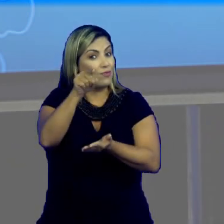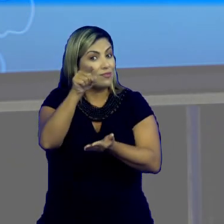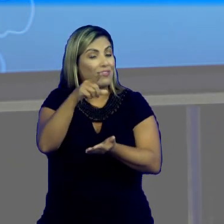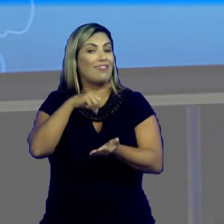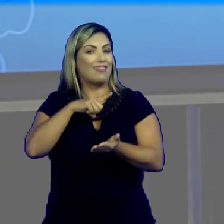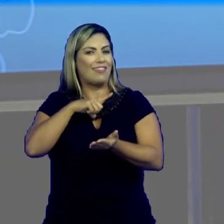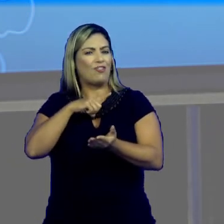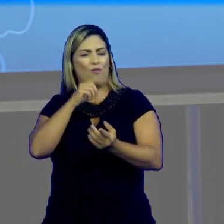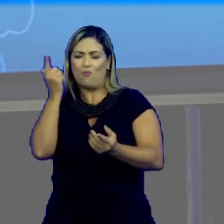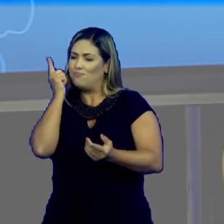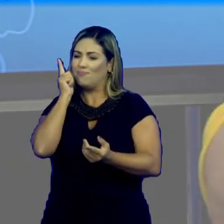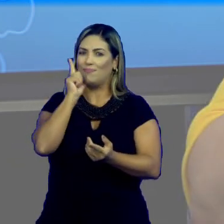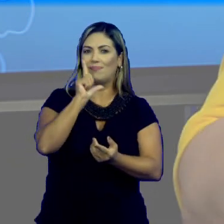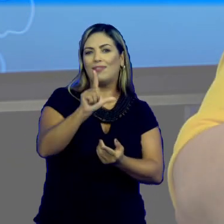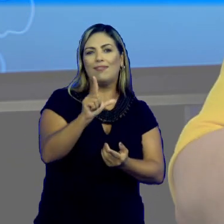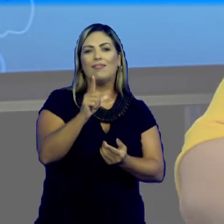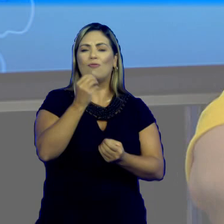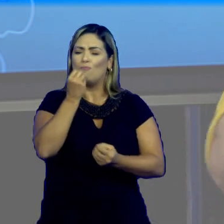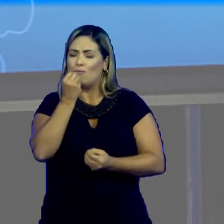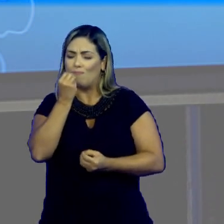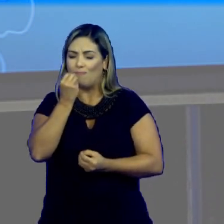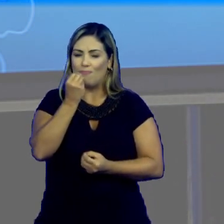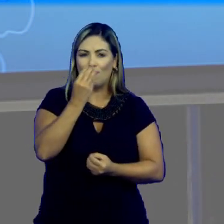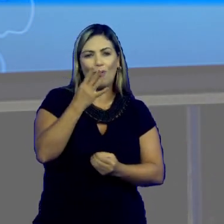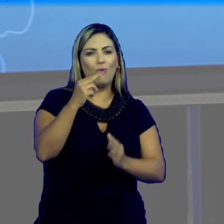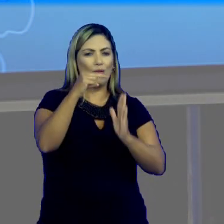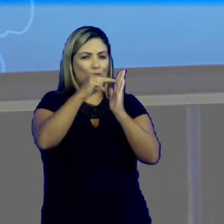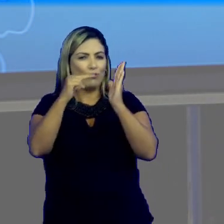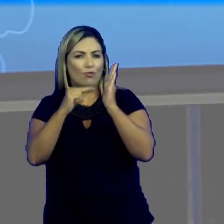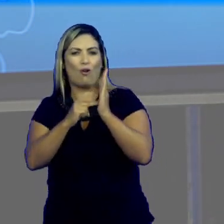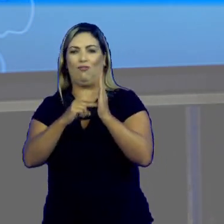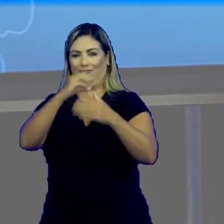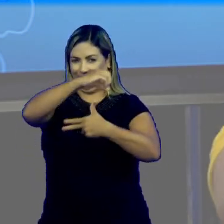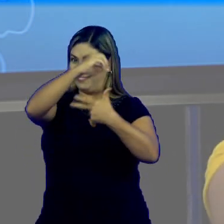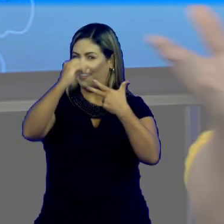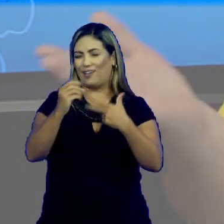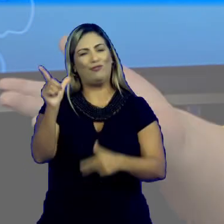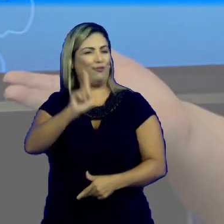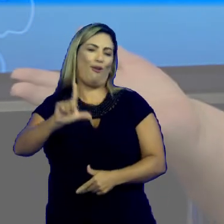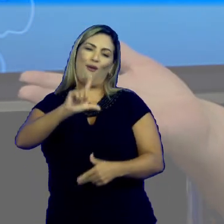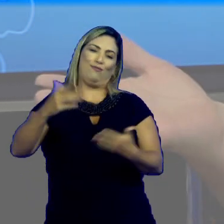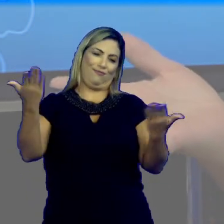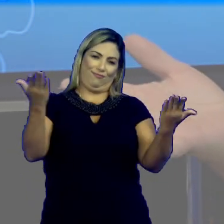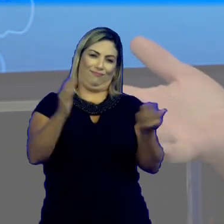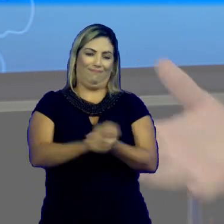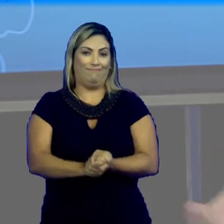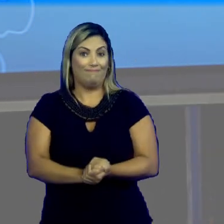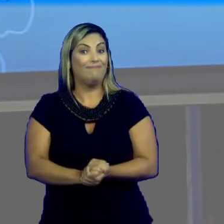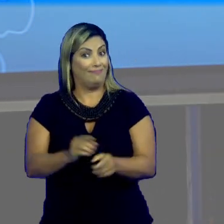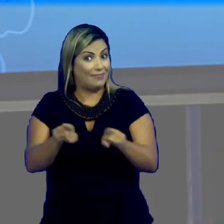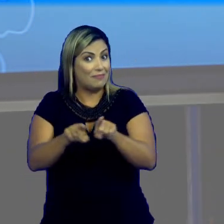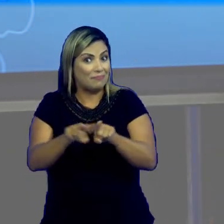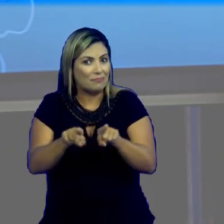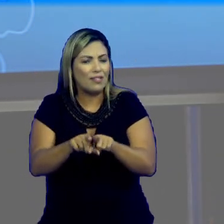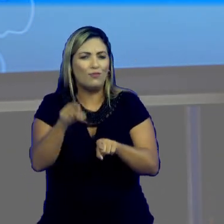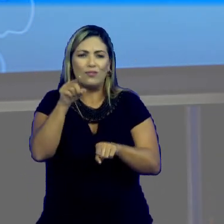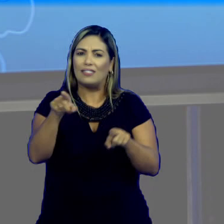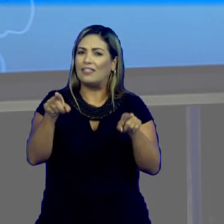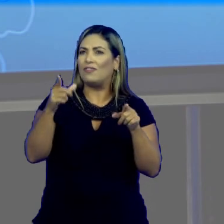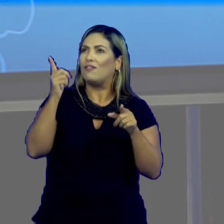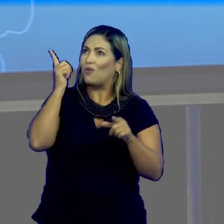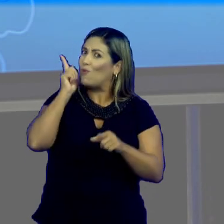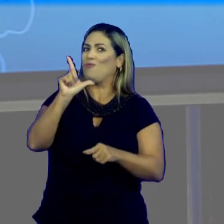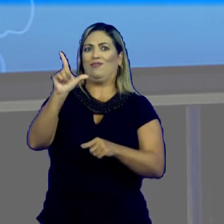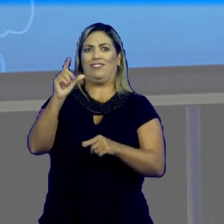para que você alcance um excelente desempenho no Enem, é claro né? Consequentemente,